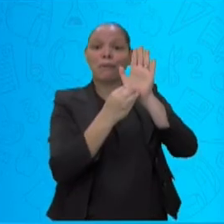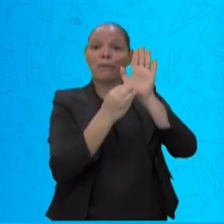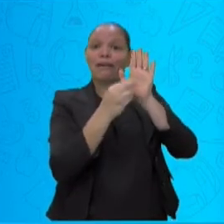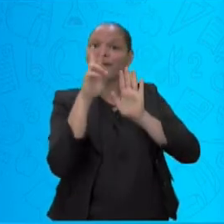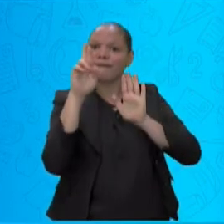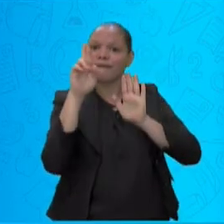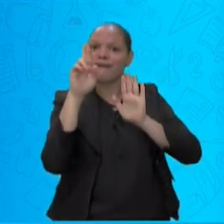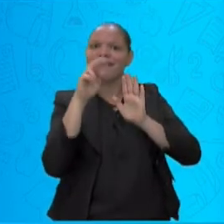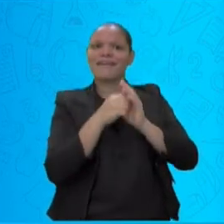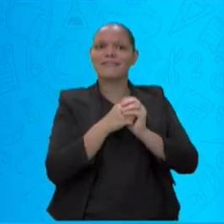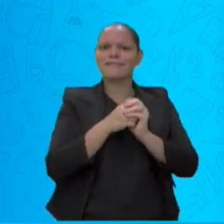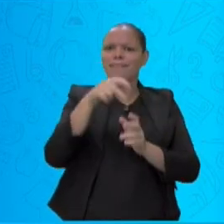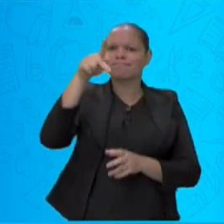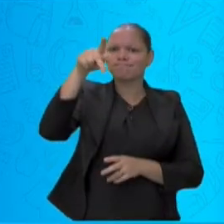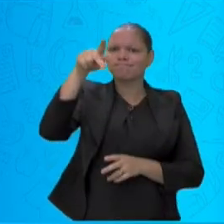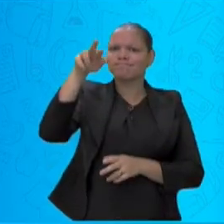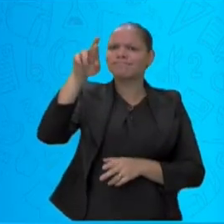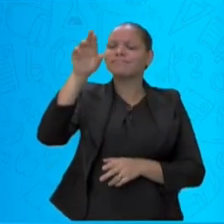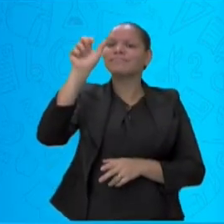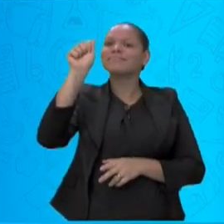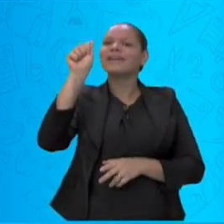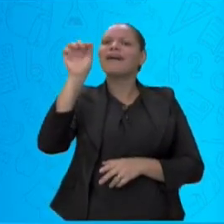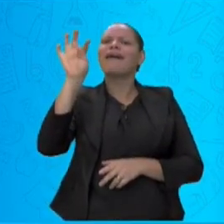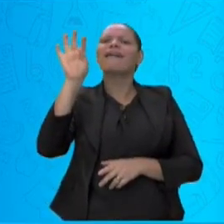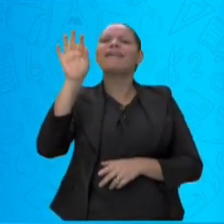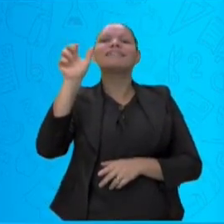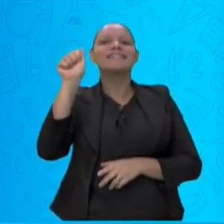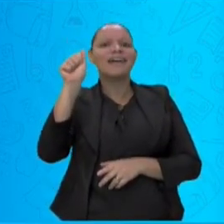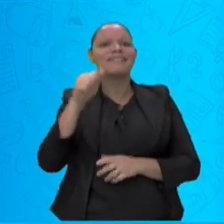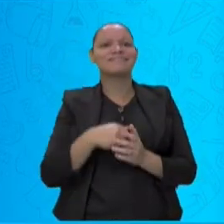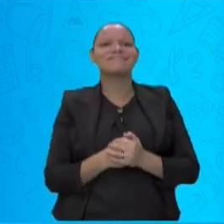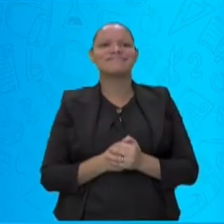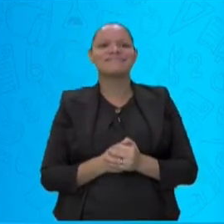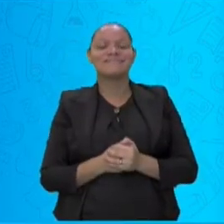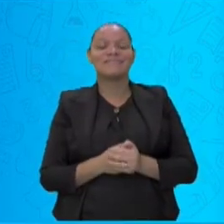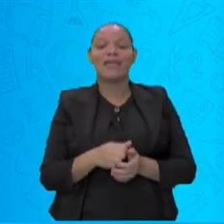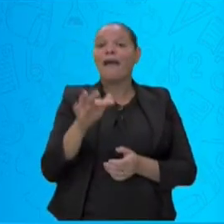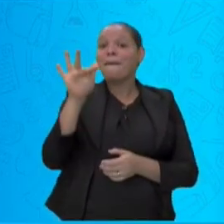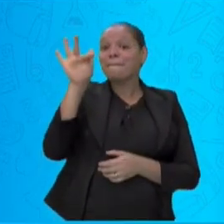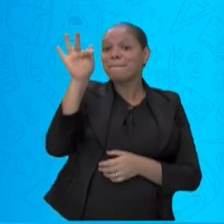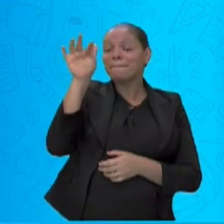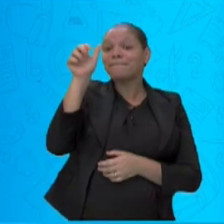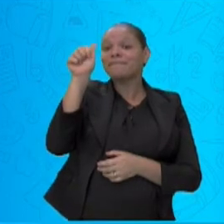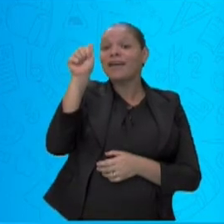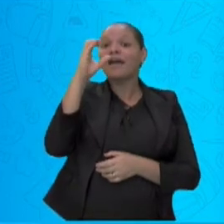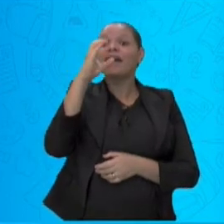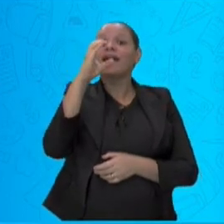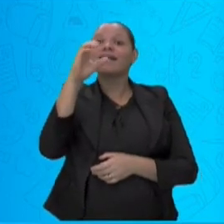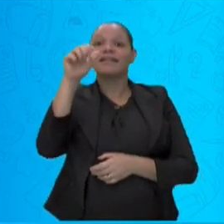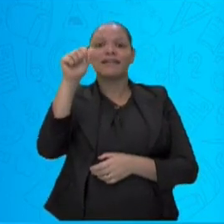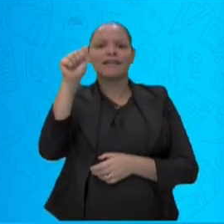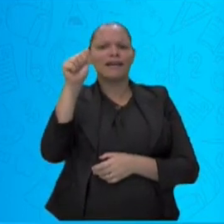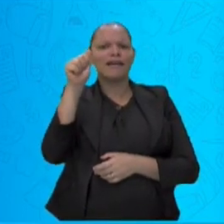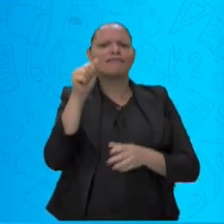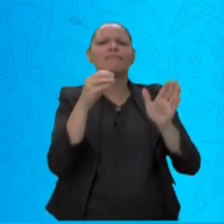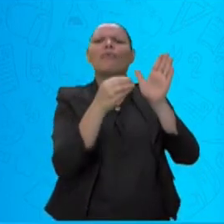Pra-ta. Faca. Vamos colocar o R, ó. Fra